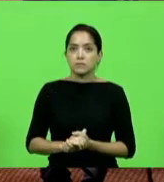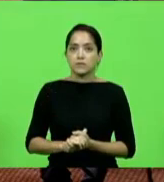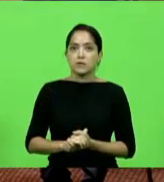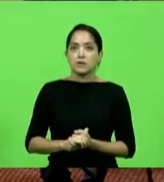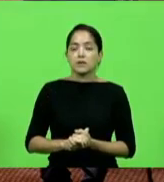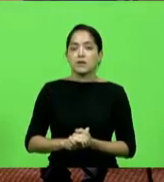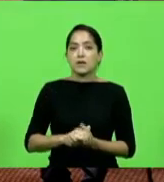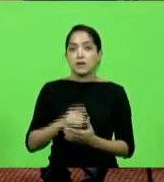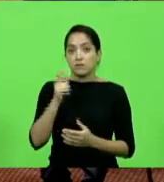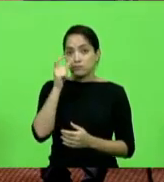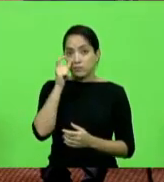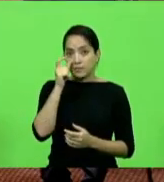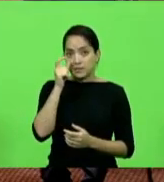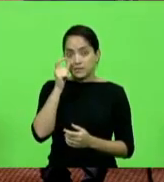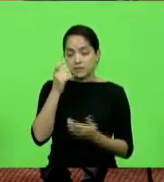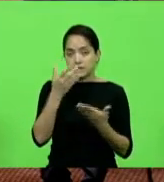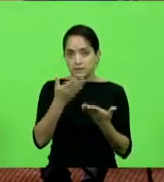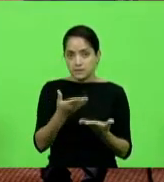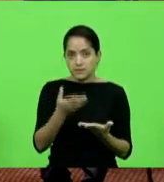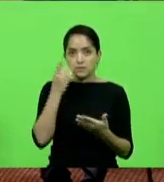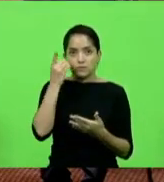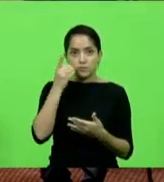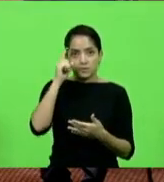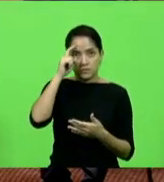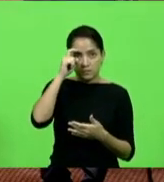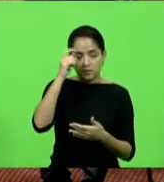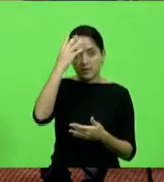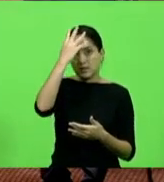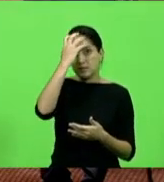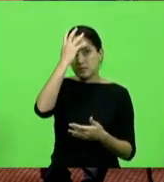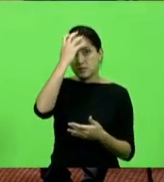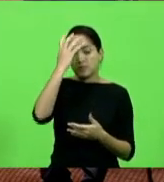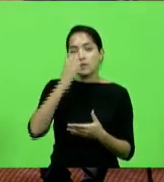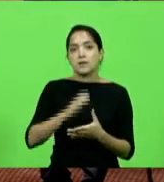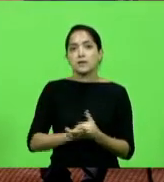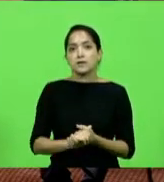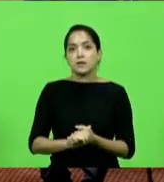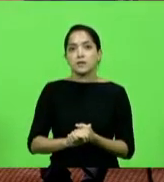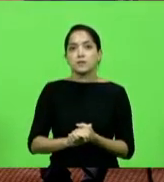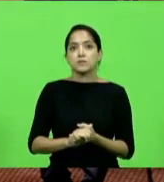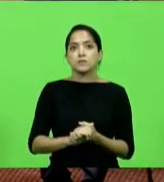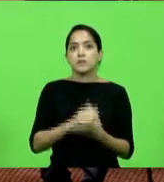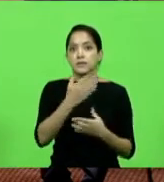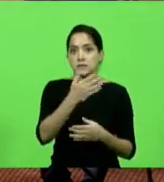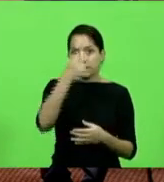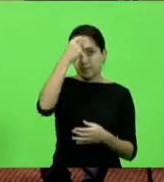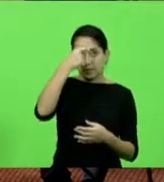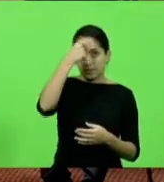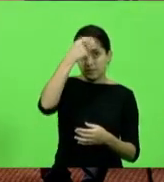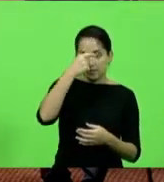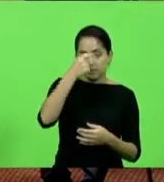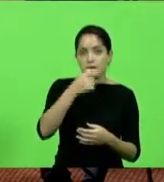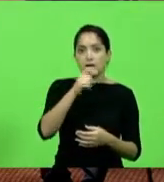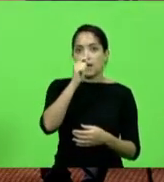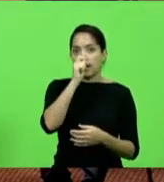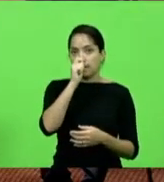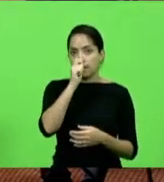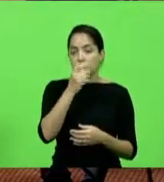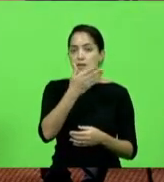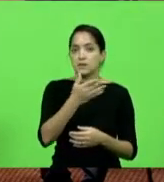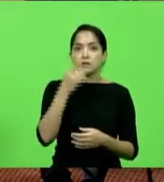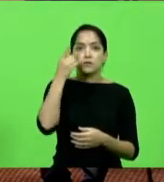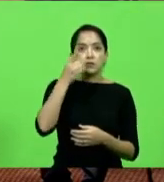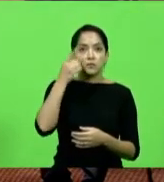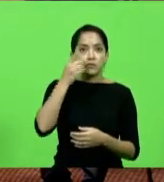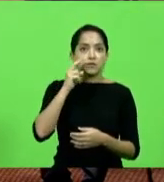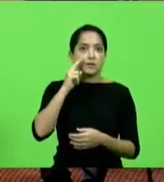o que disseram os deputados Marcos Vieira, Ismael, Milton Santos, o delegado Maurício Cudillac, os colegas Amin e o deputado Ivan